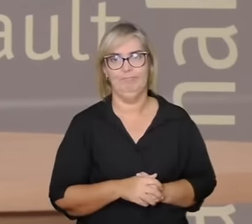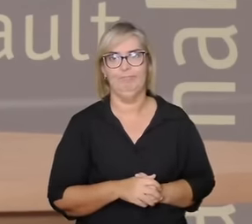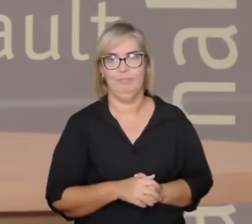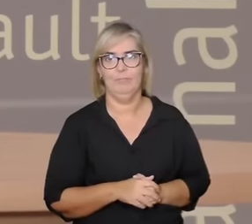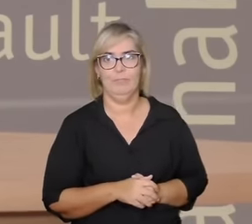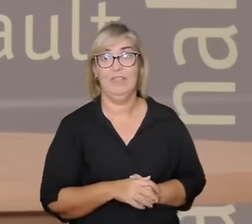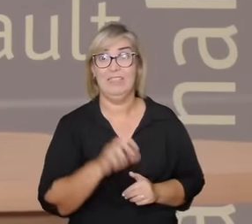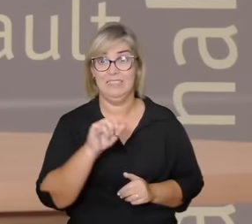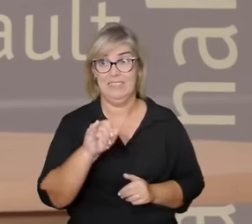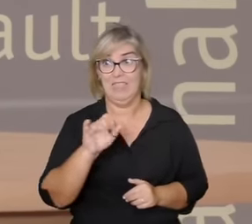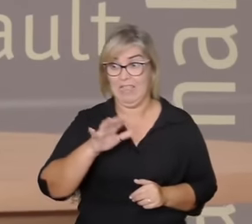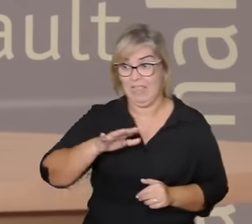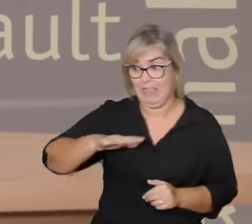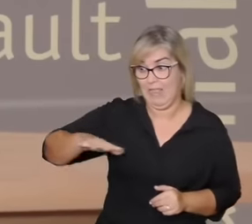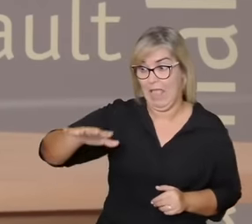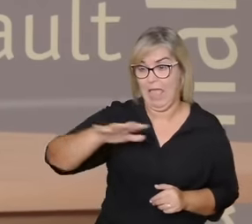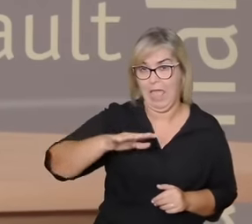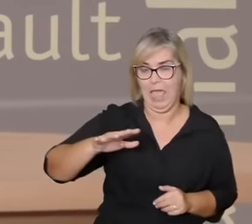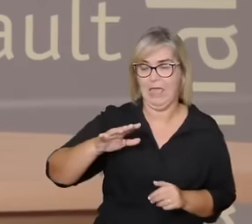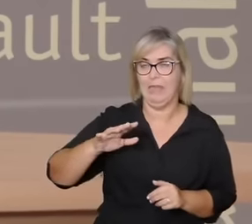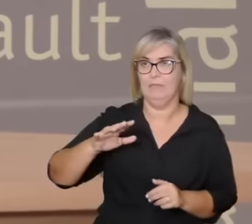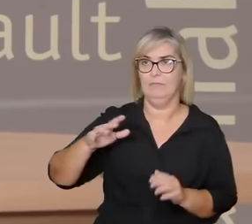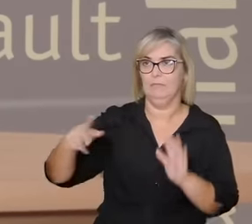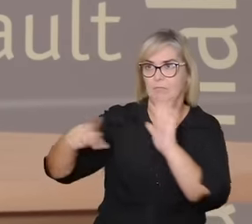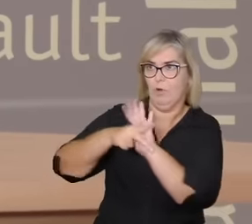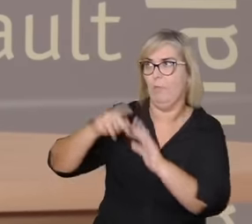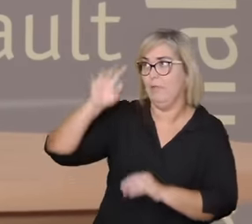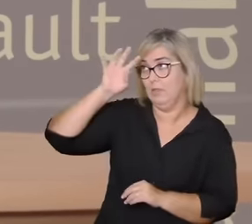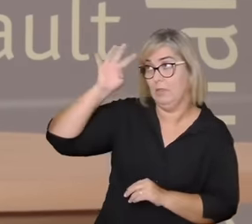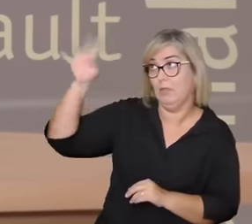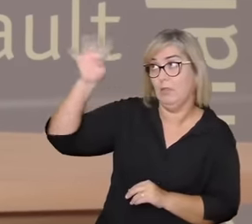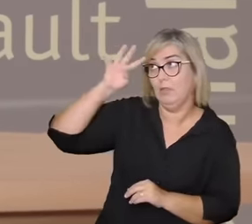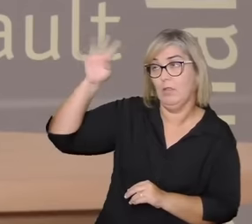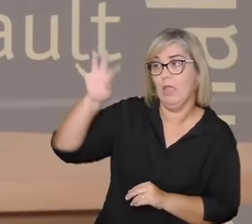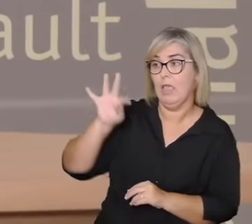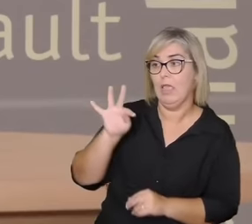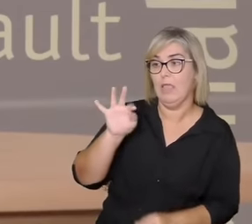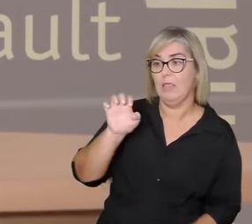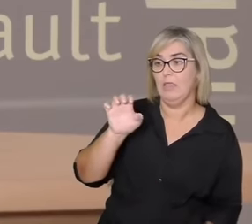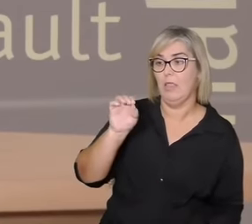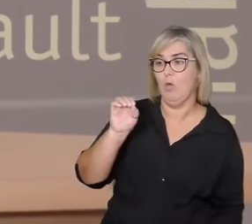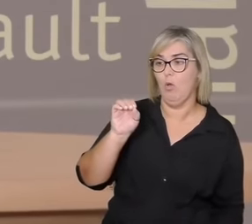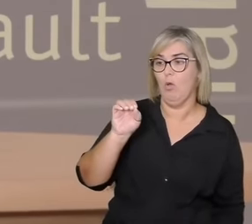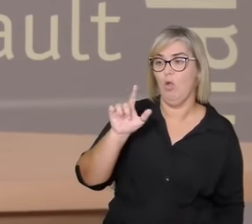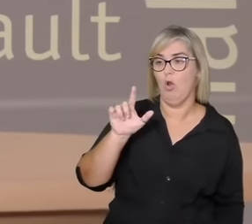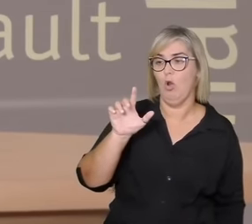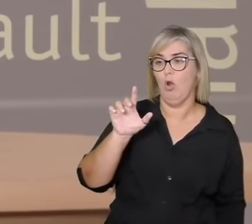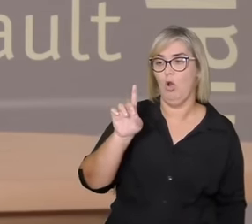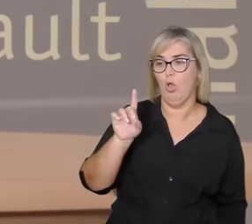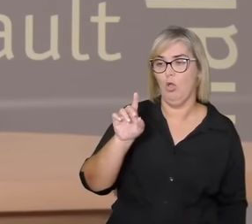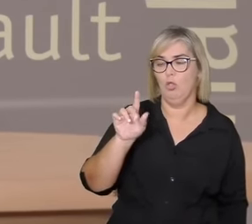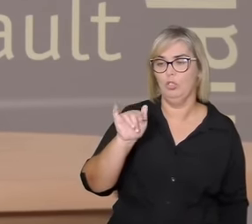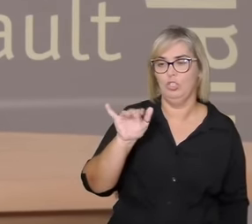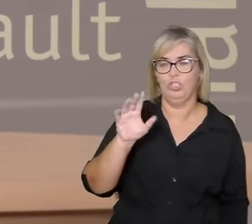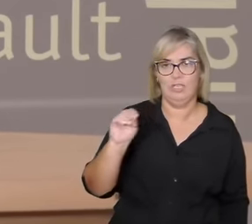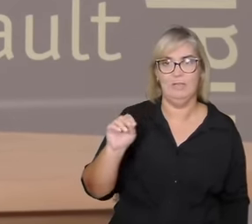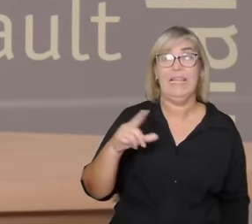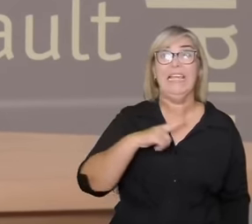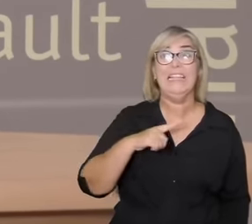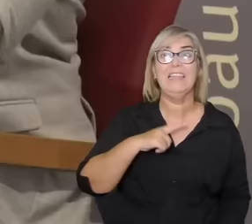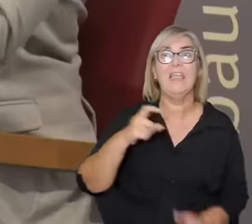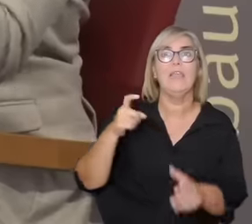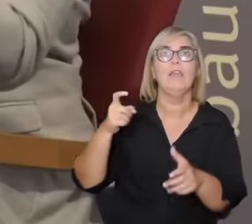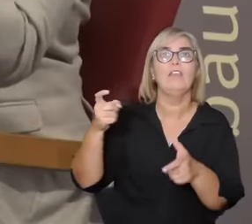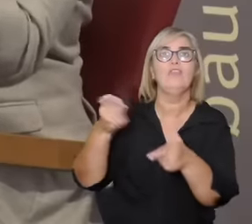esfera teológica tem uma dívida que é uma dívida com Deus isso se organiza na